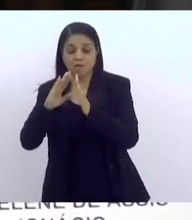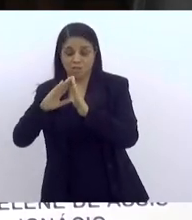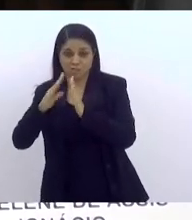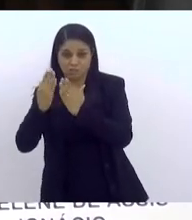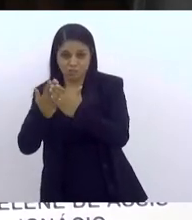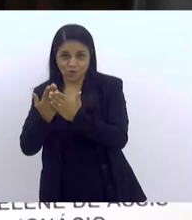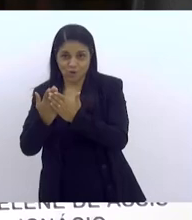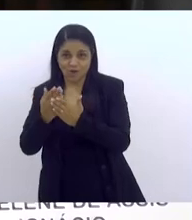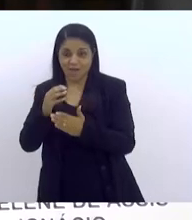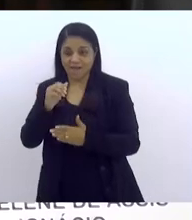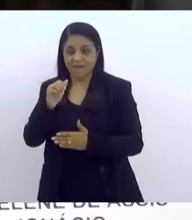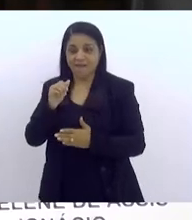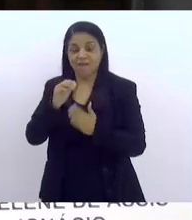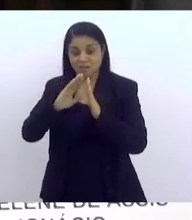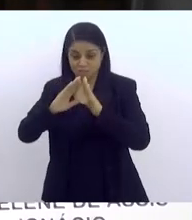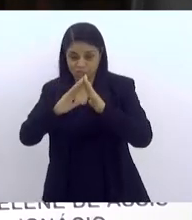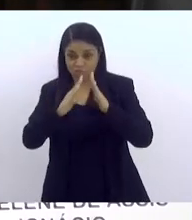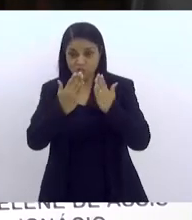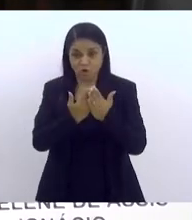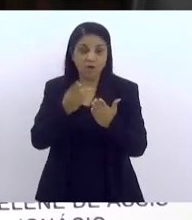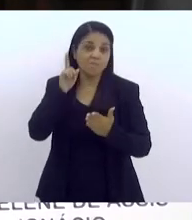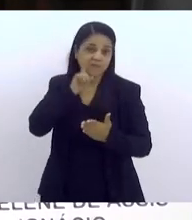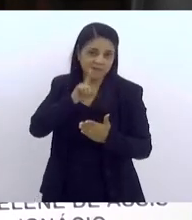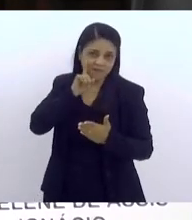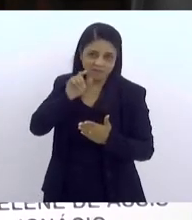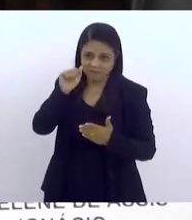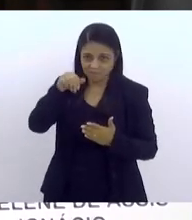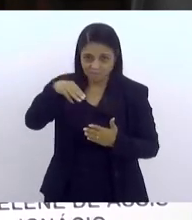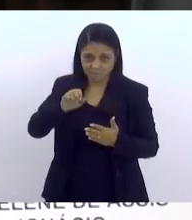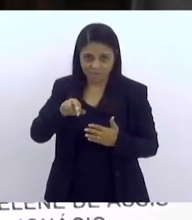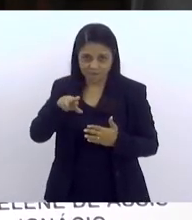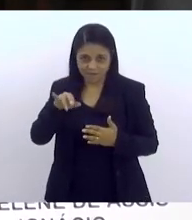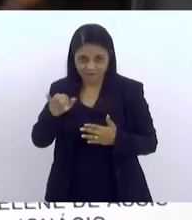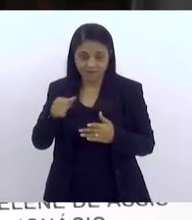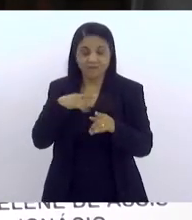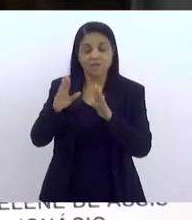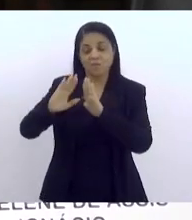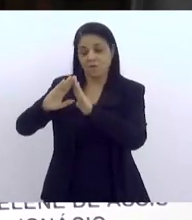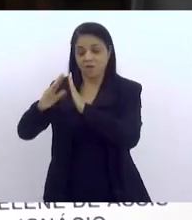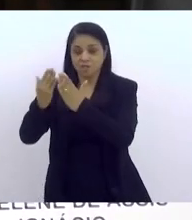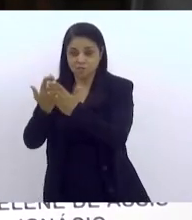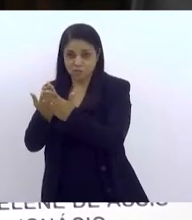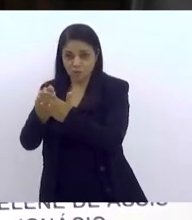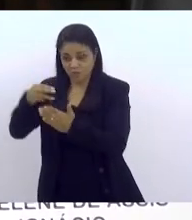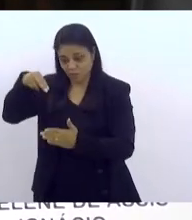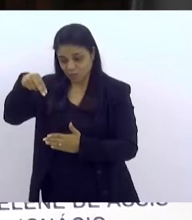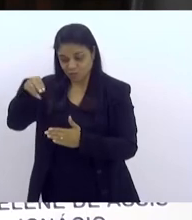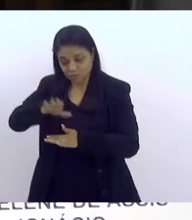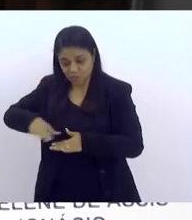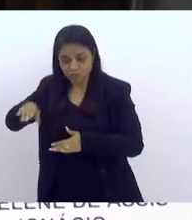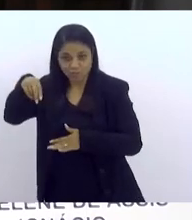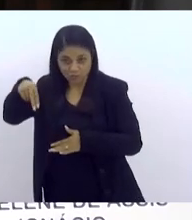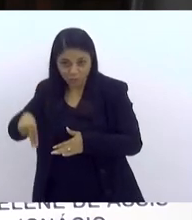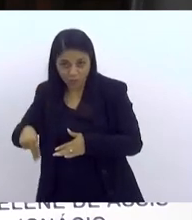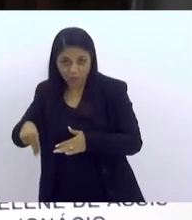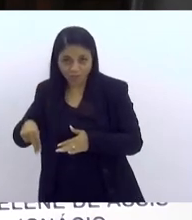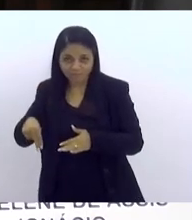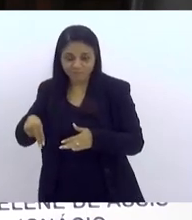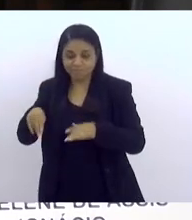outra escola que esteja localizada na zona norte do Rio, a gente vai ver que a